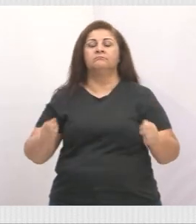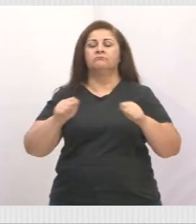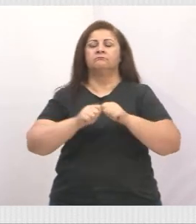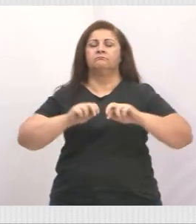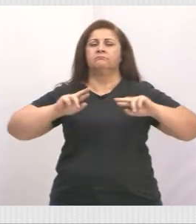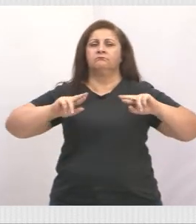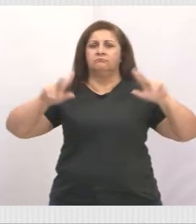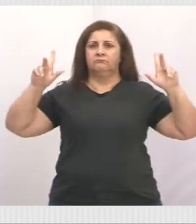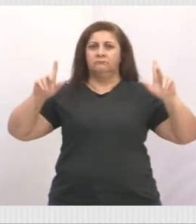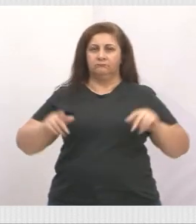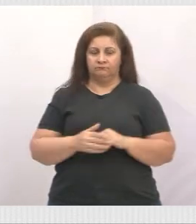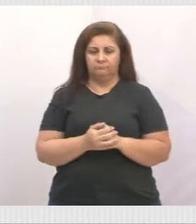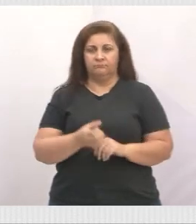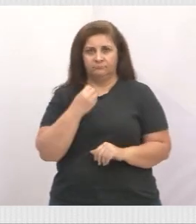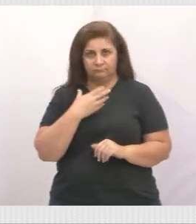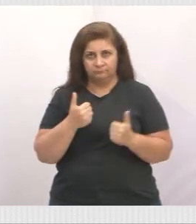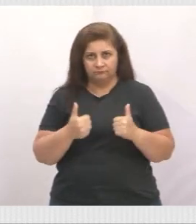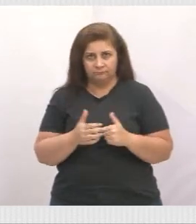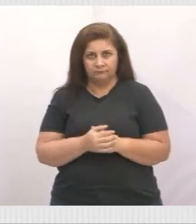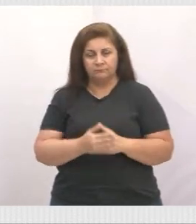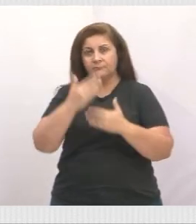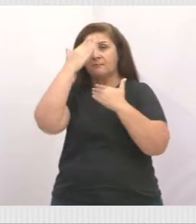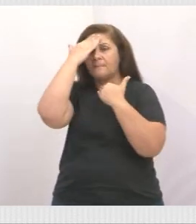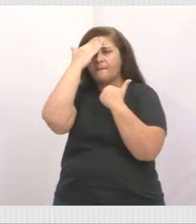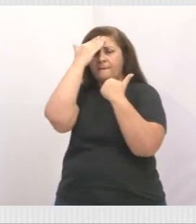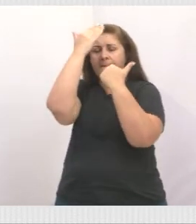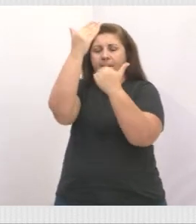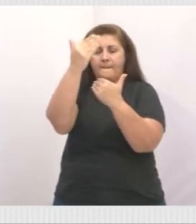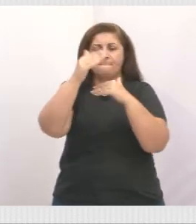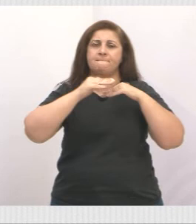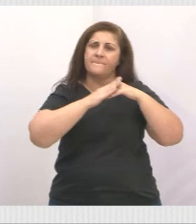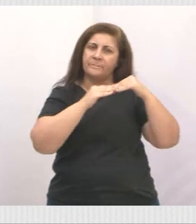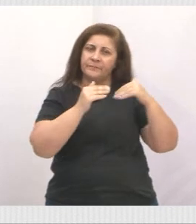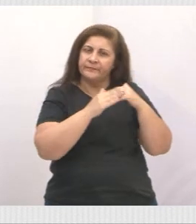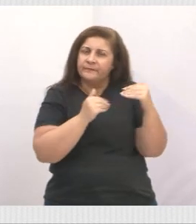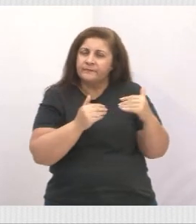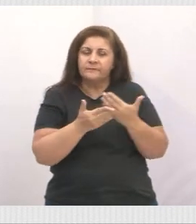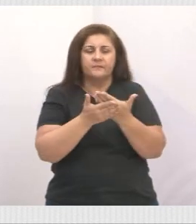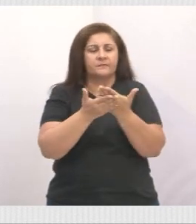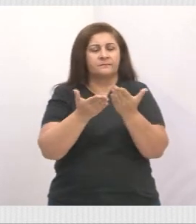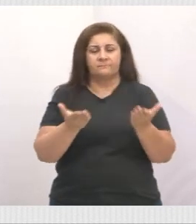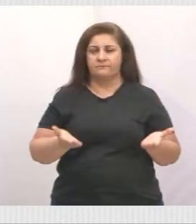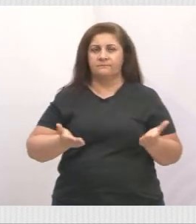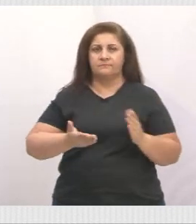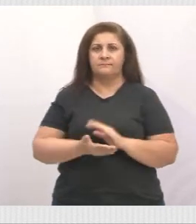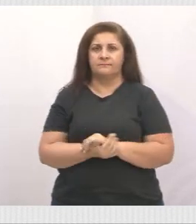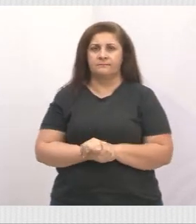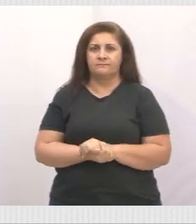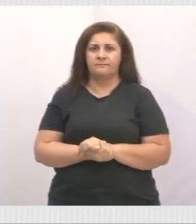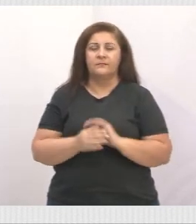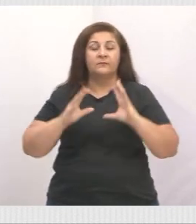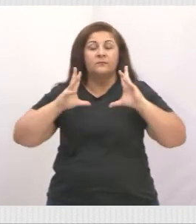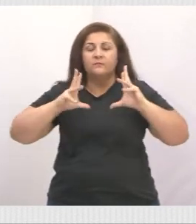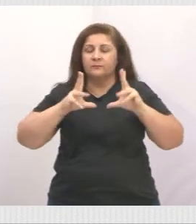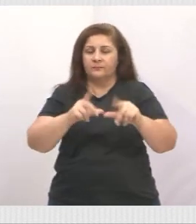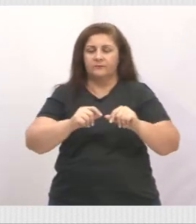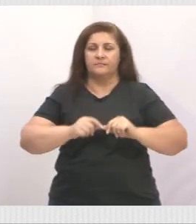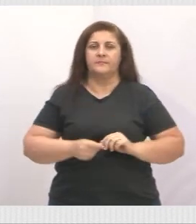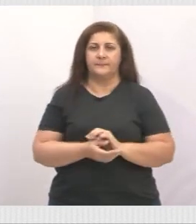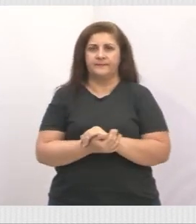diferença. Tá bom? Então, meu muito obrigado e meu carinho muito grande por todos vocês, sem exceção.